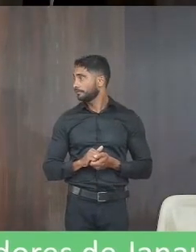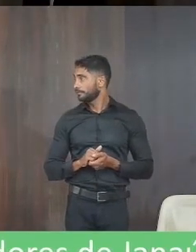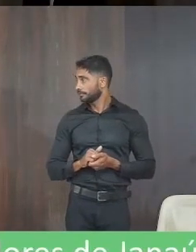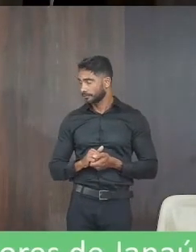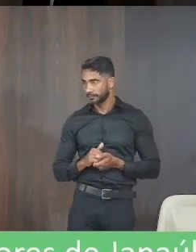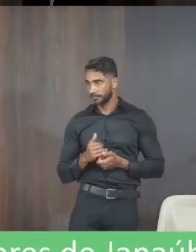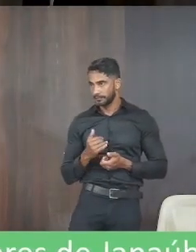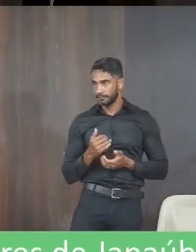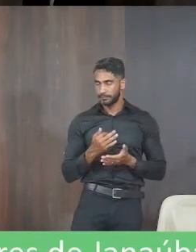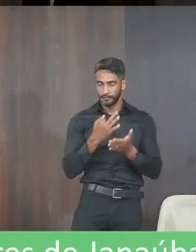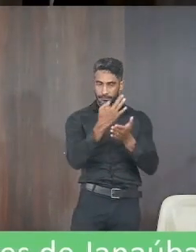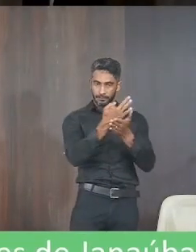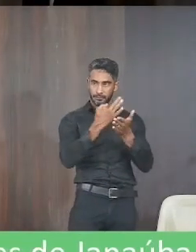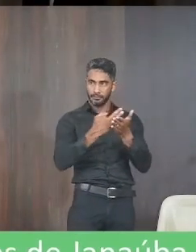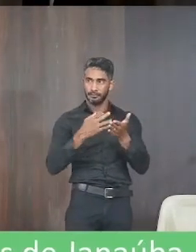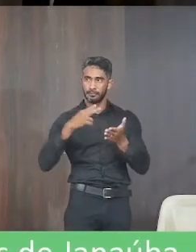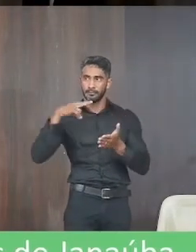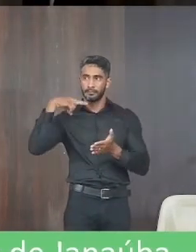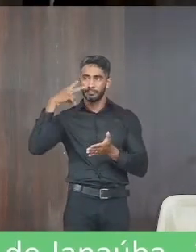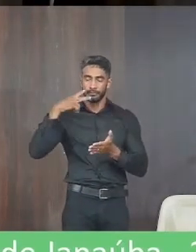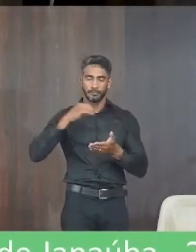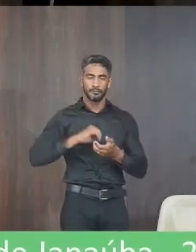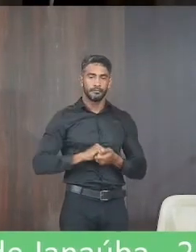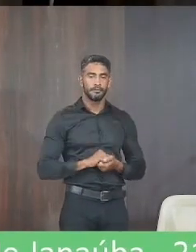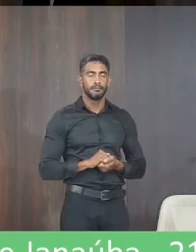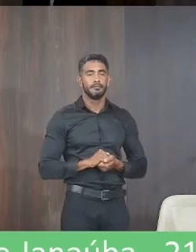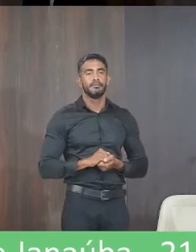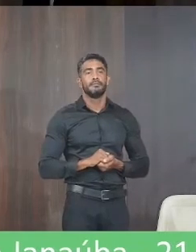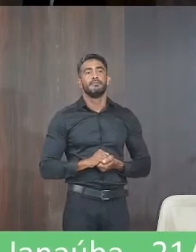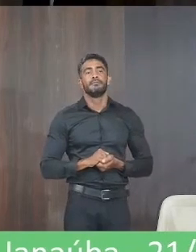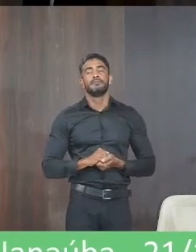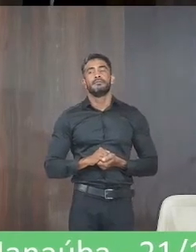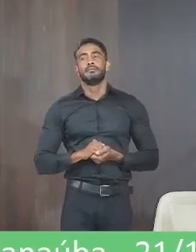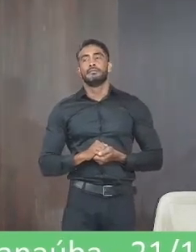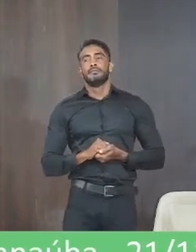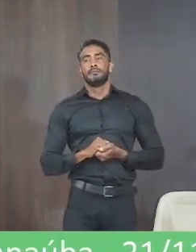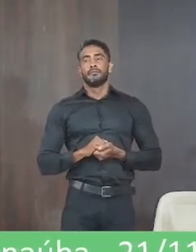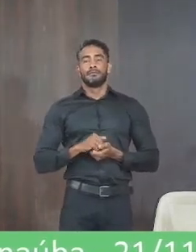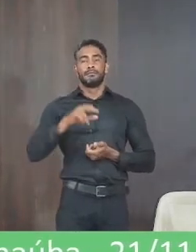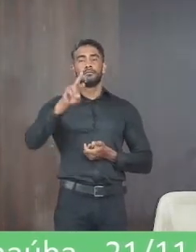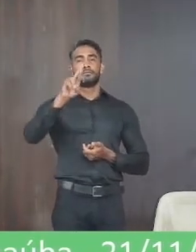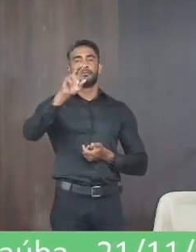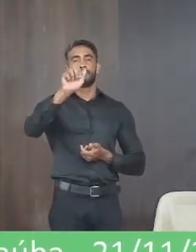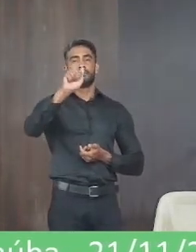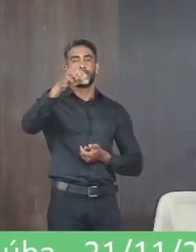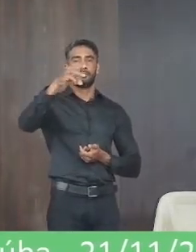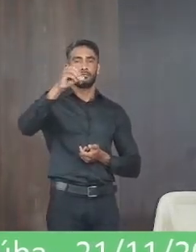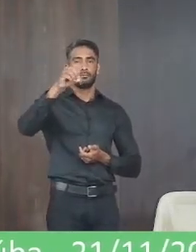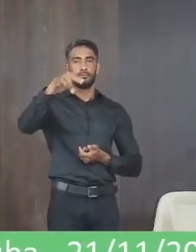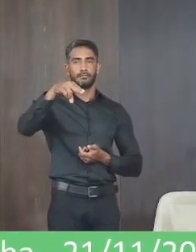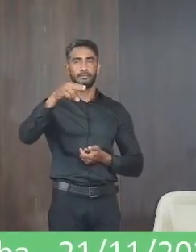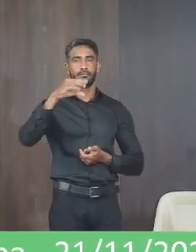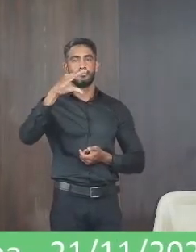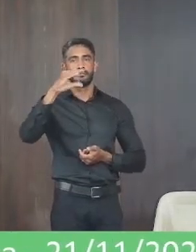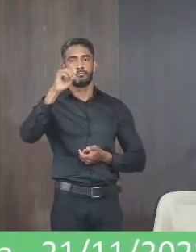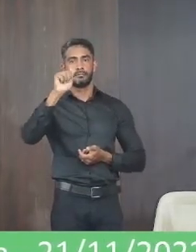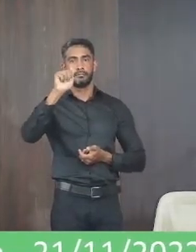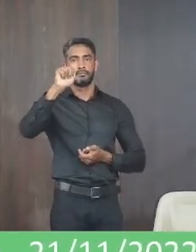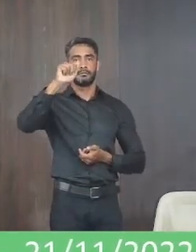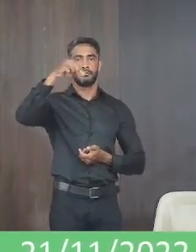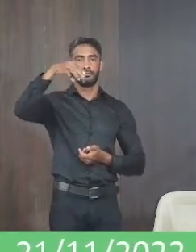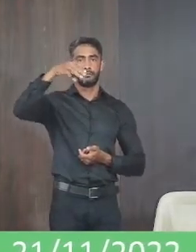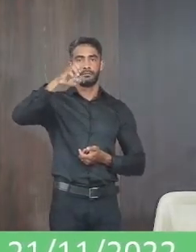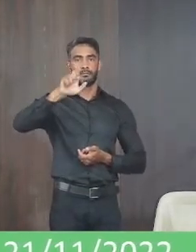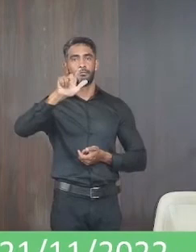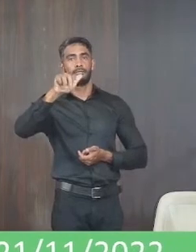iremos faça a chamada dos vereadores senhor secretário Ramon Alexandre Araújo presente Carmelina Romana da